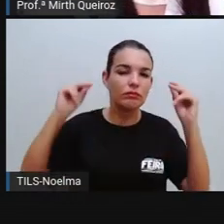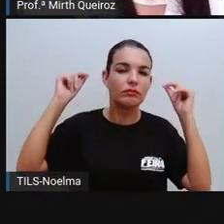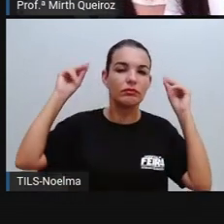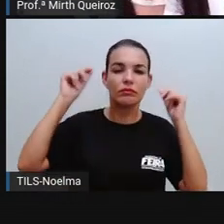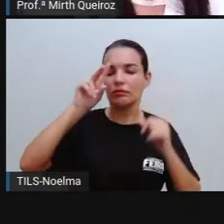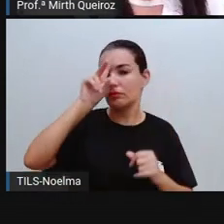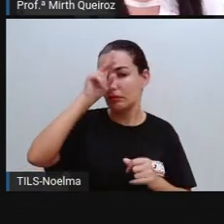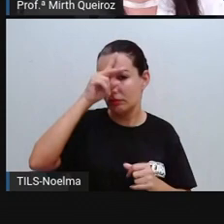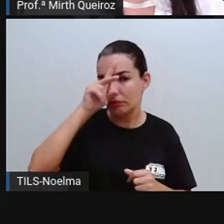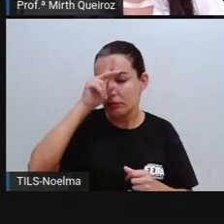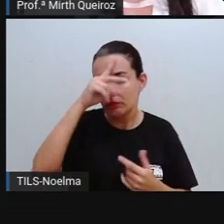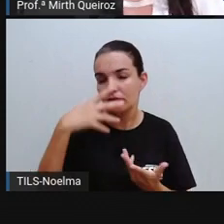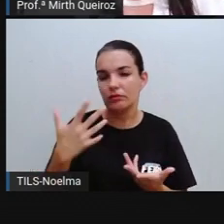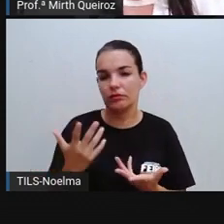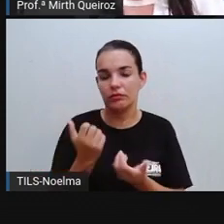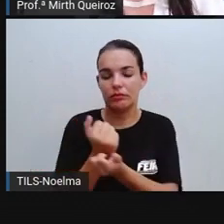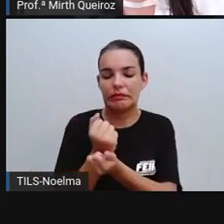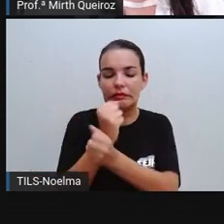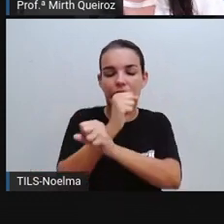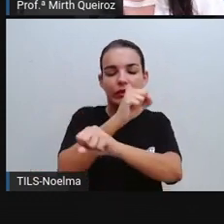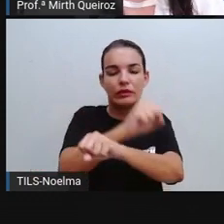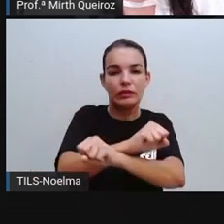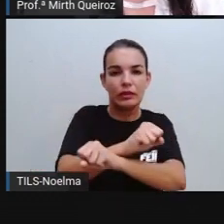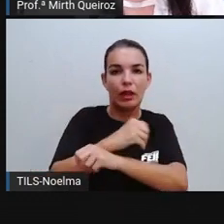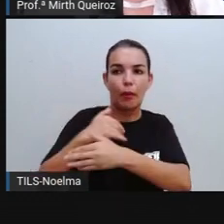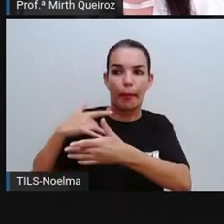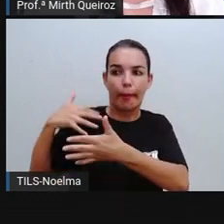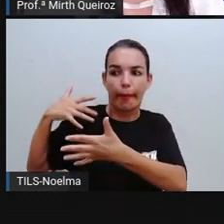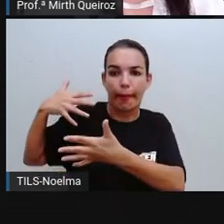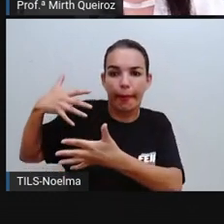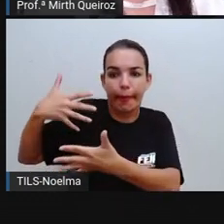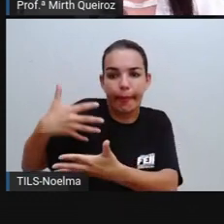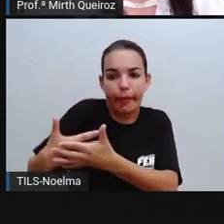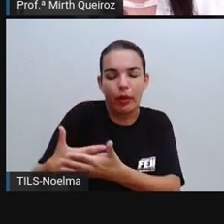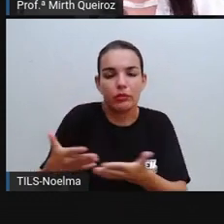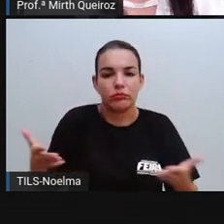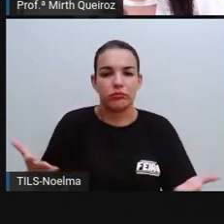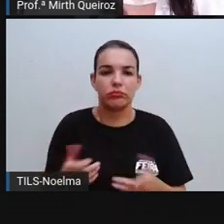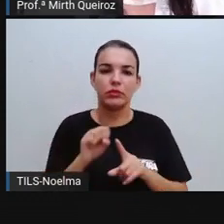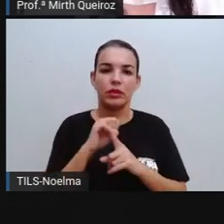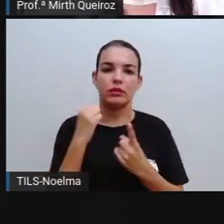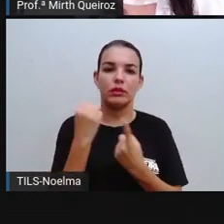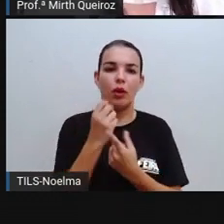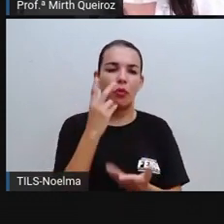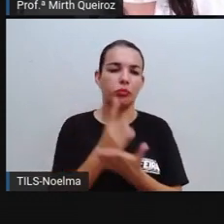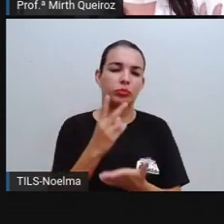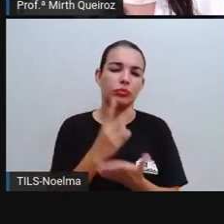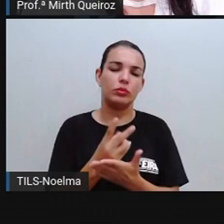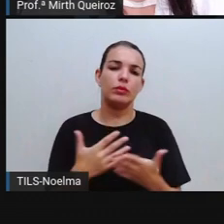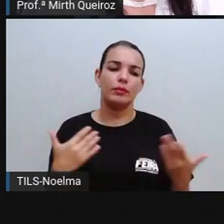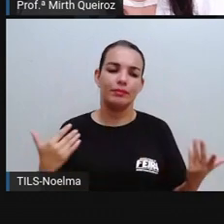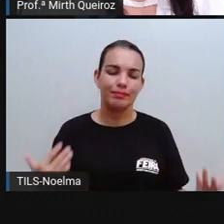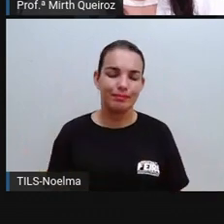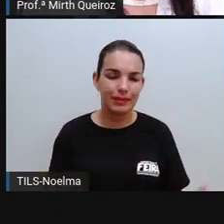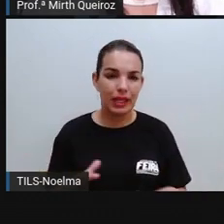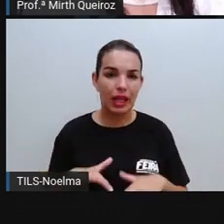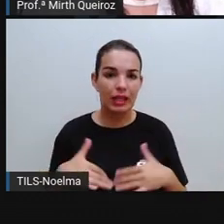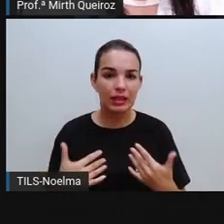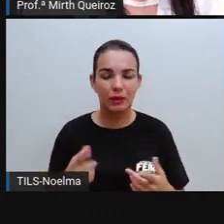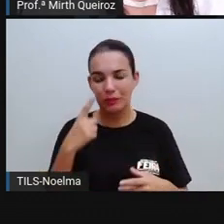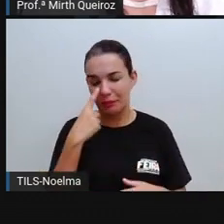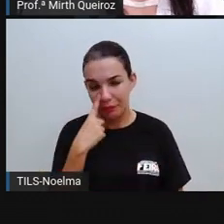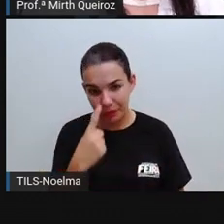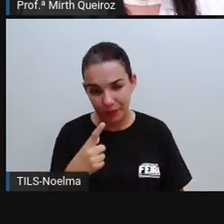período, né? Da escravidão e que vem se perpetuando, infelizmente, na nossa sociedade. Então, estão aí, né? As